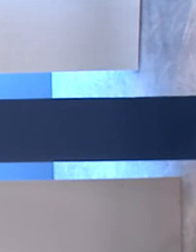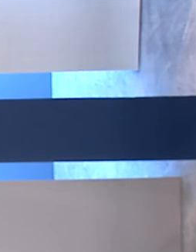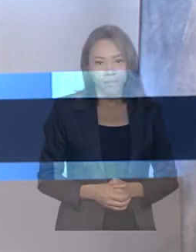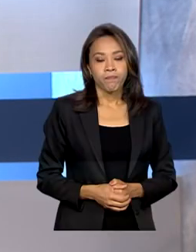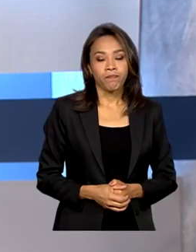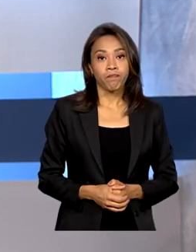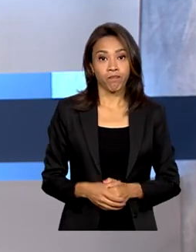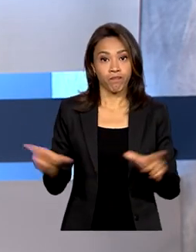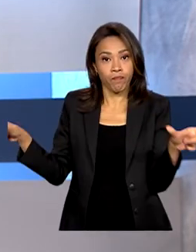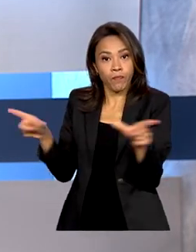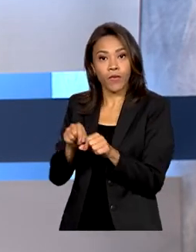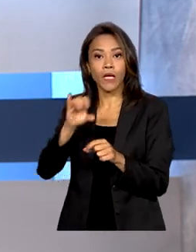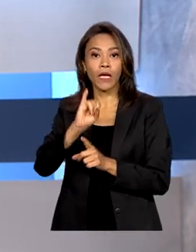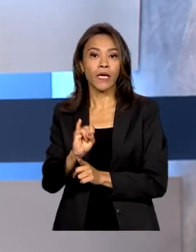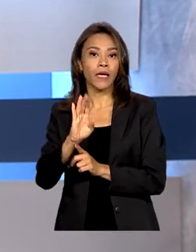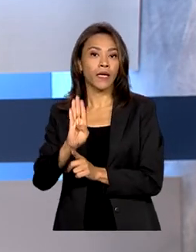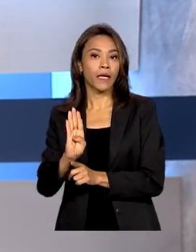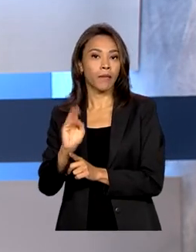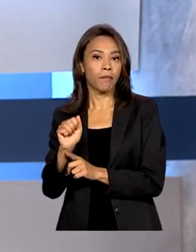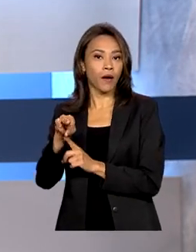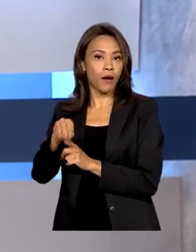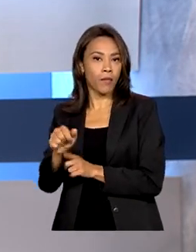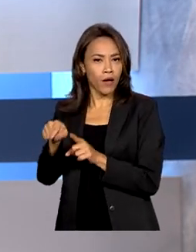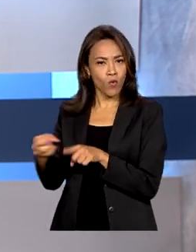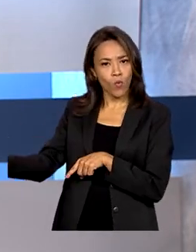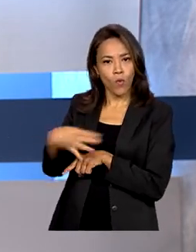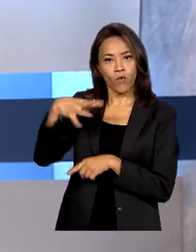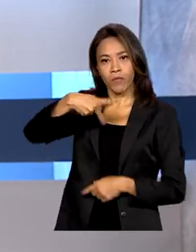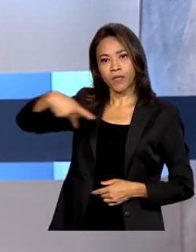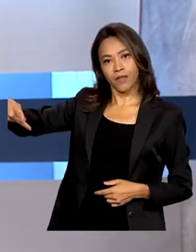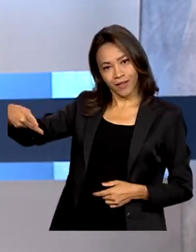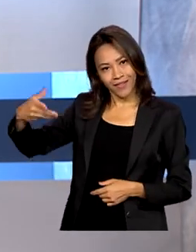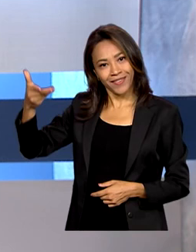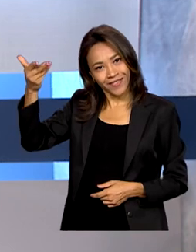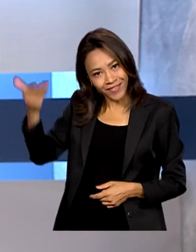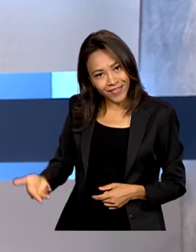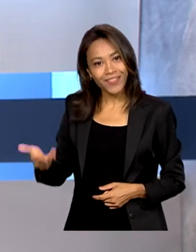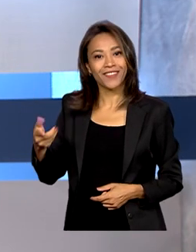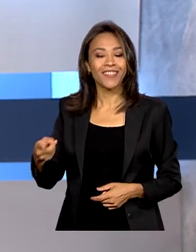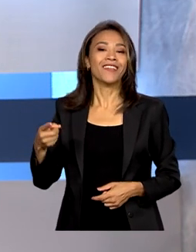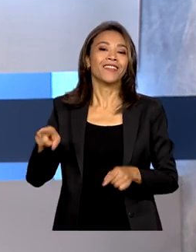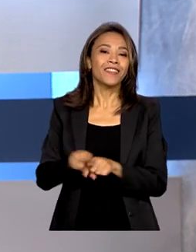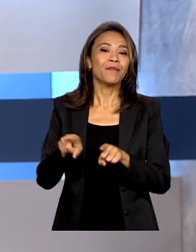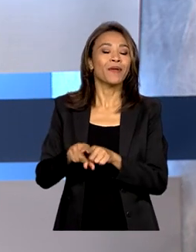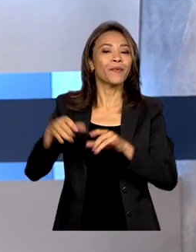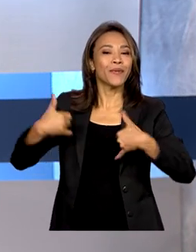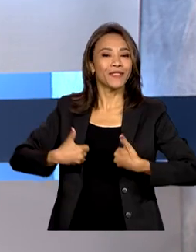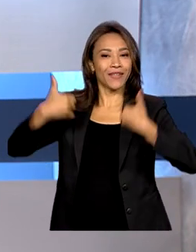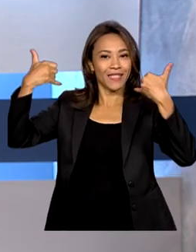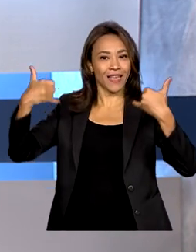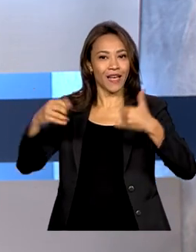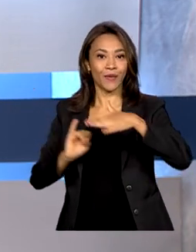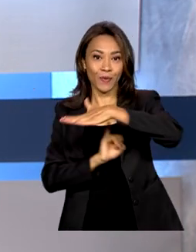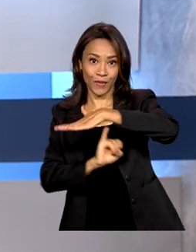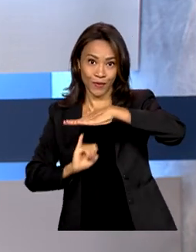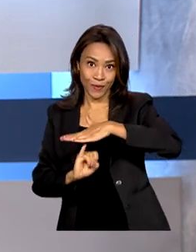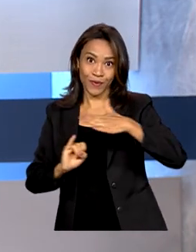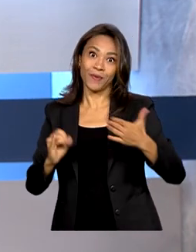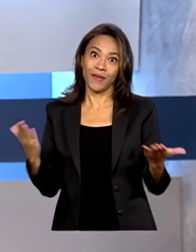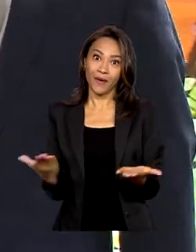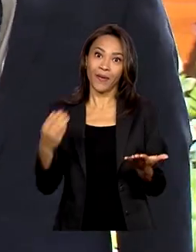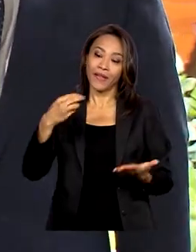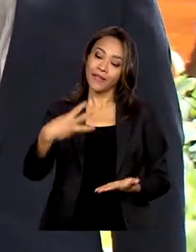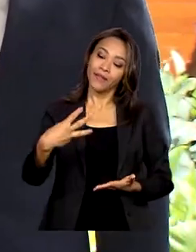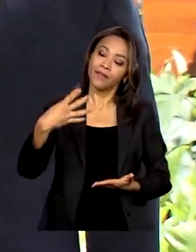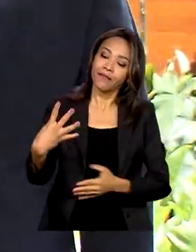O Ibama tem novo presidente. A posse de Rodrigo Agostinho também marcou o aniversário do Instituto, que completou 34 anos.